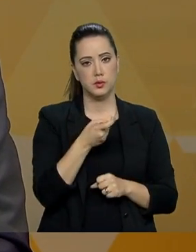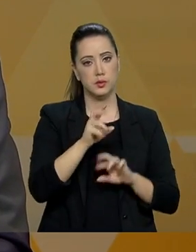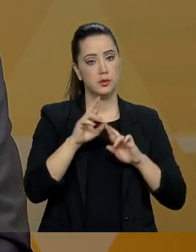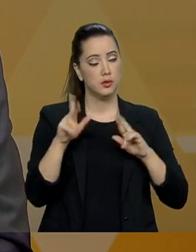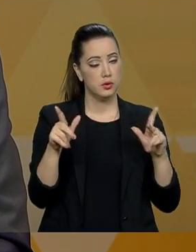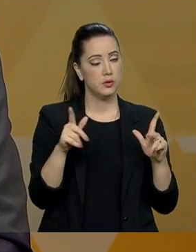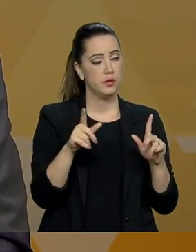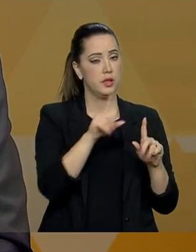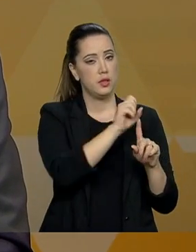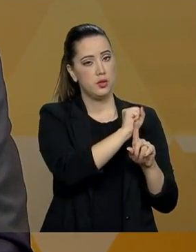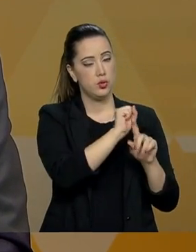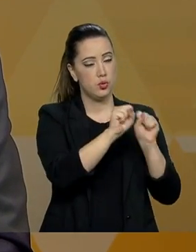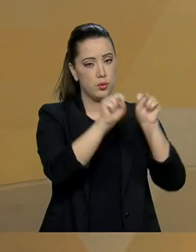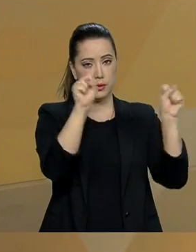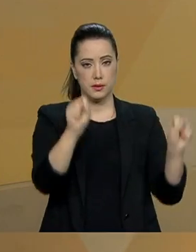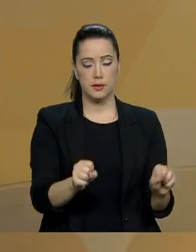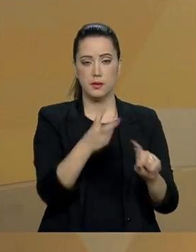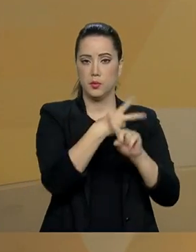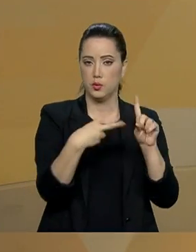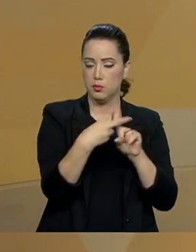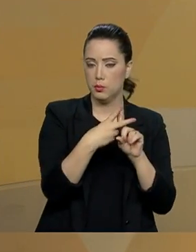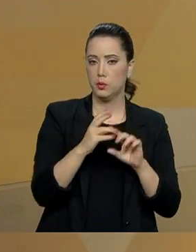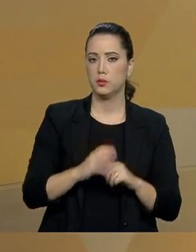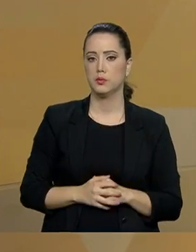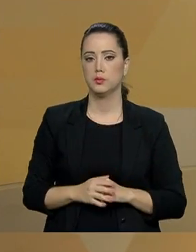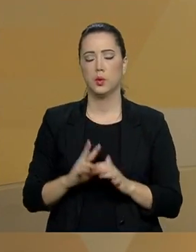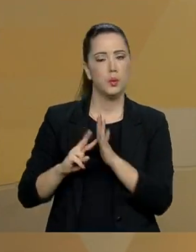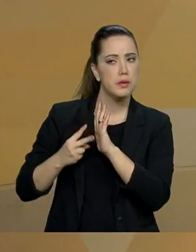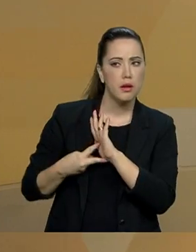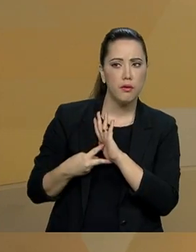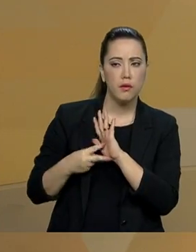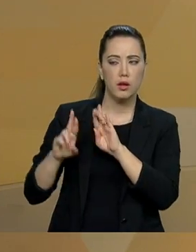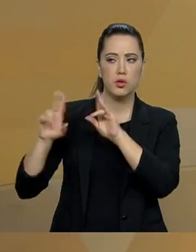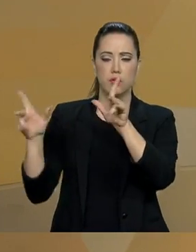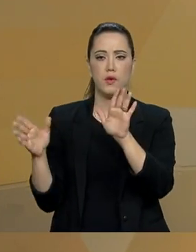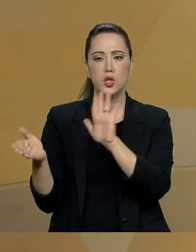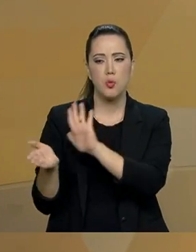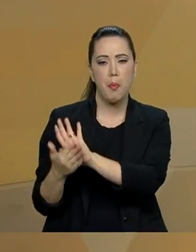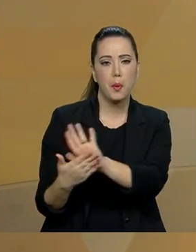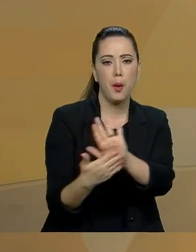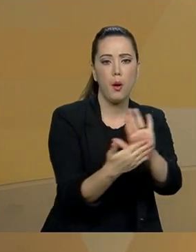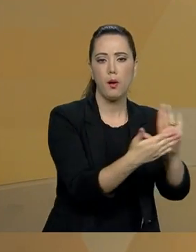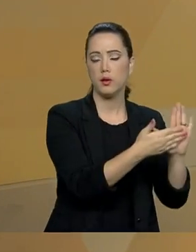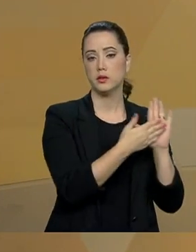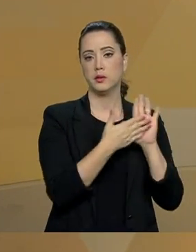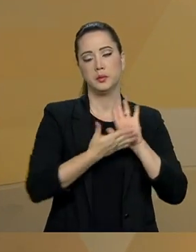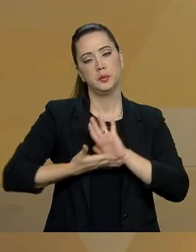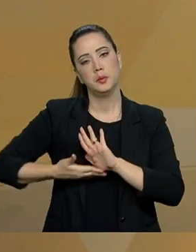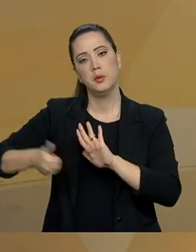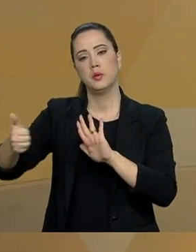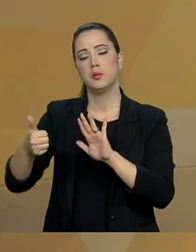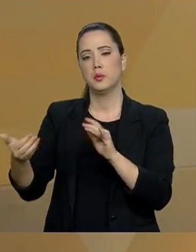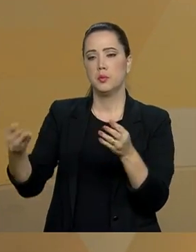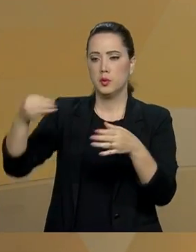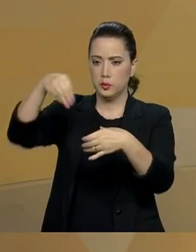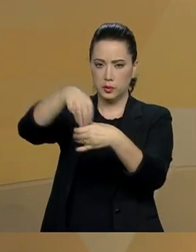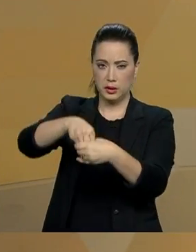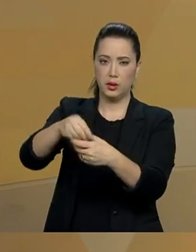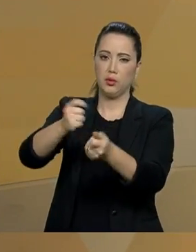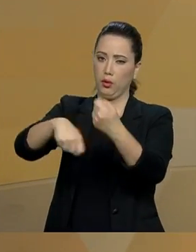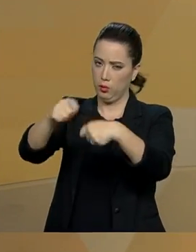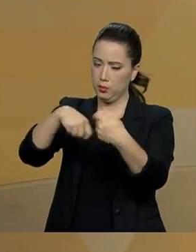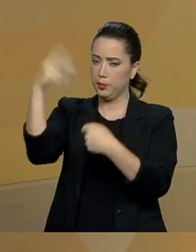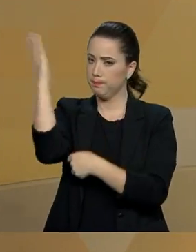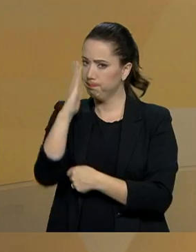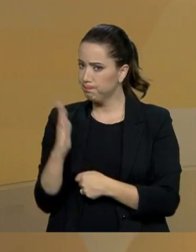do sistema previdenciário. Ou seja, várias propostas para melhorar o ambiente econômico do